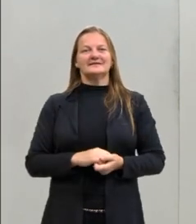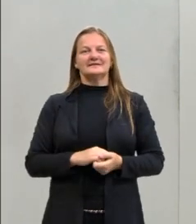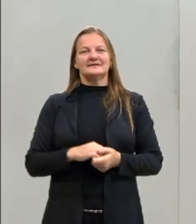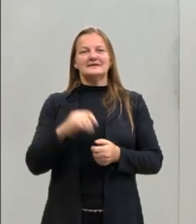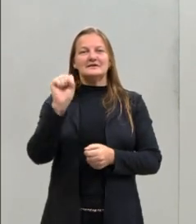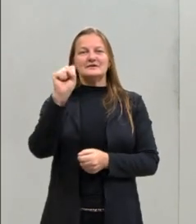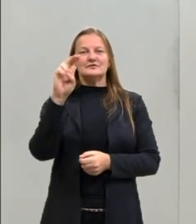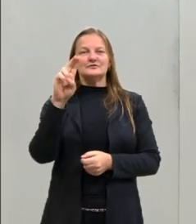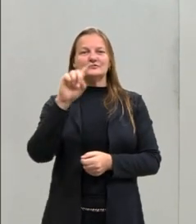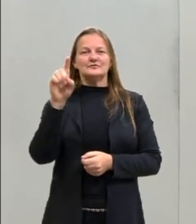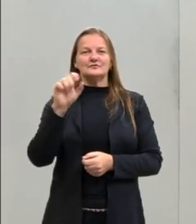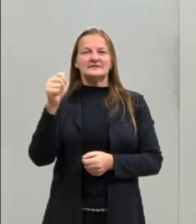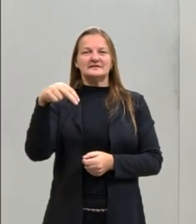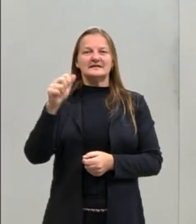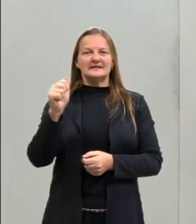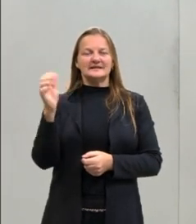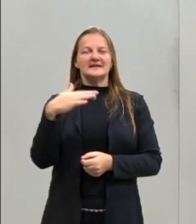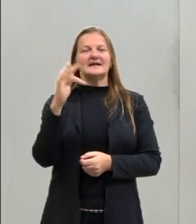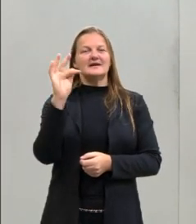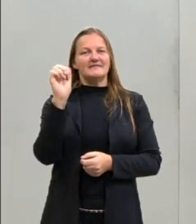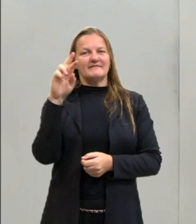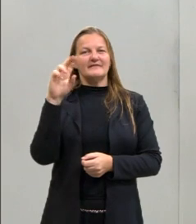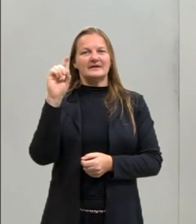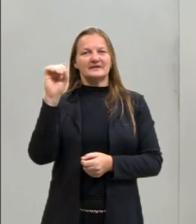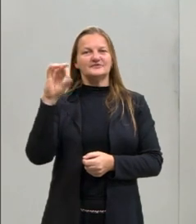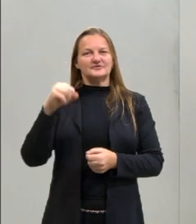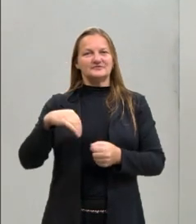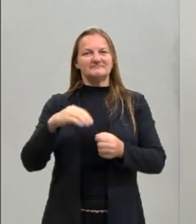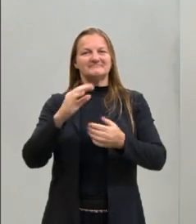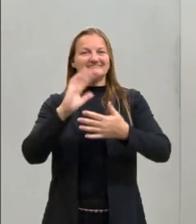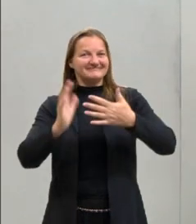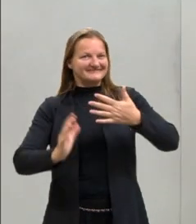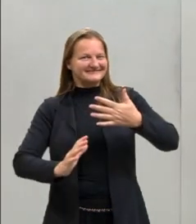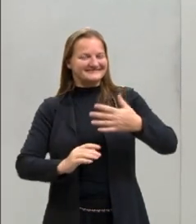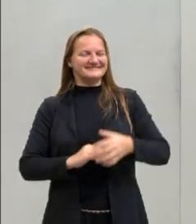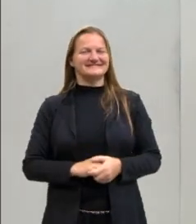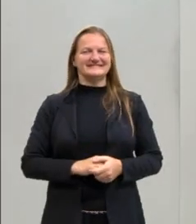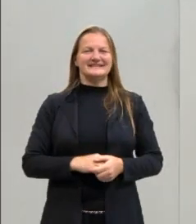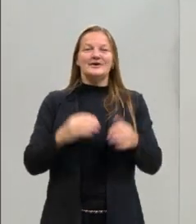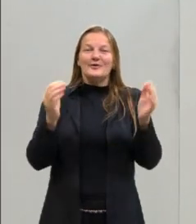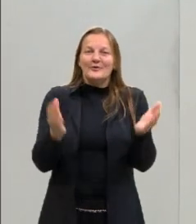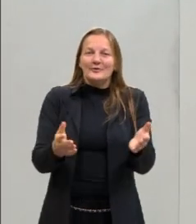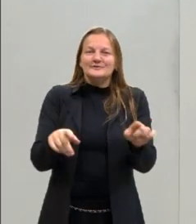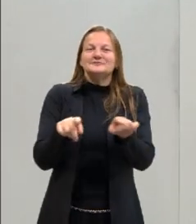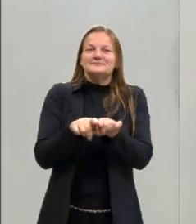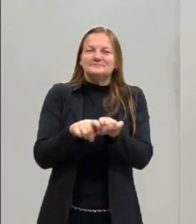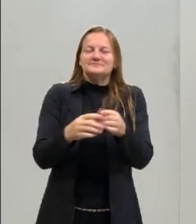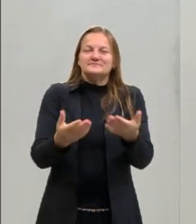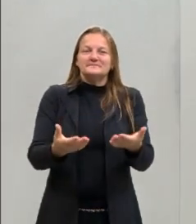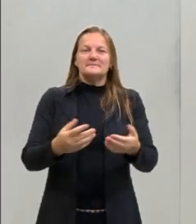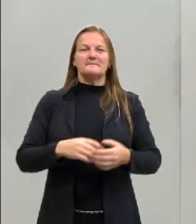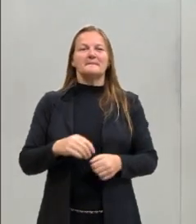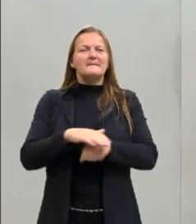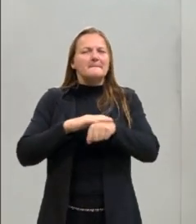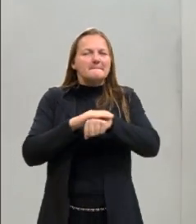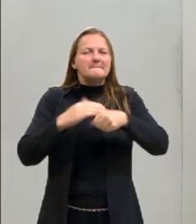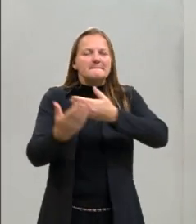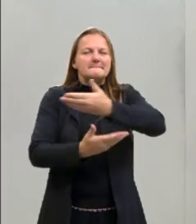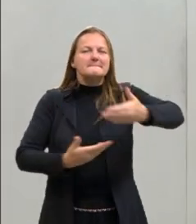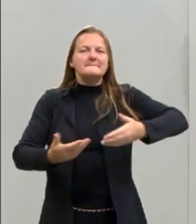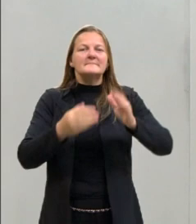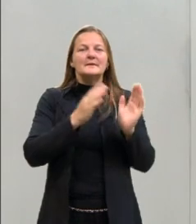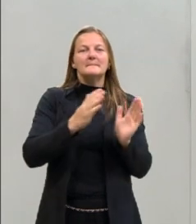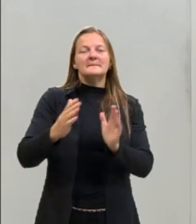com a Suzana Fardim, nossa outra intérprete de Libras. Hoje, então, a gente vai falar um pouquinho sobre o período